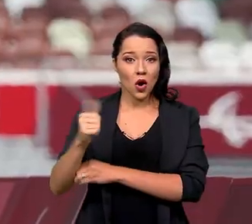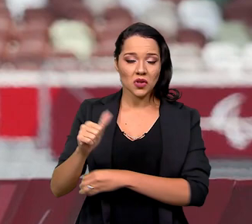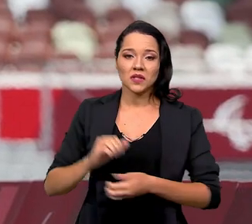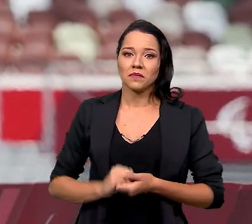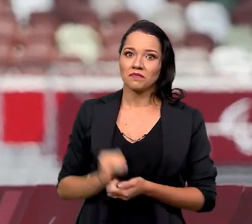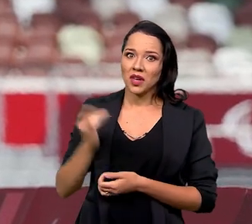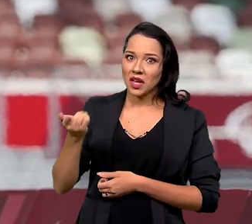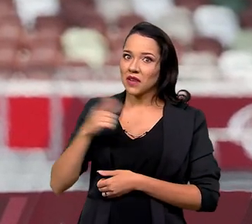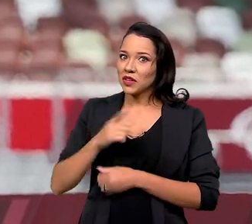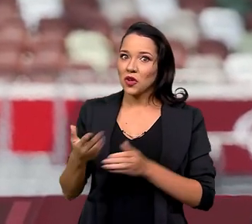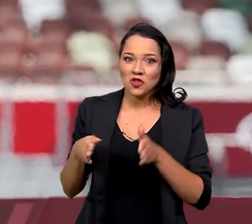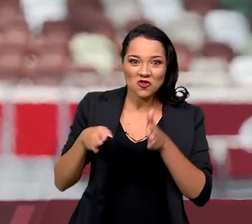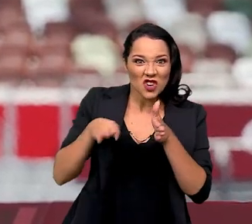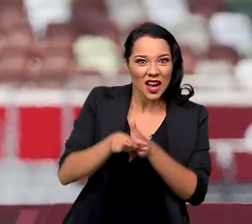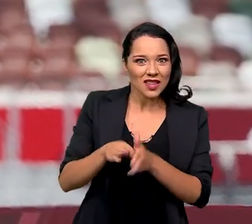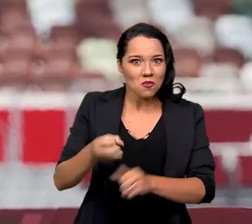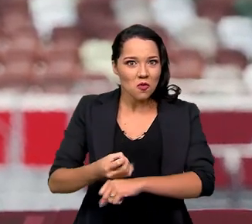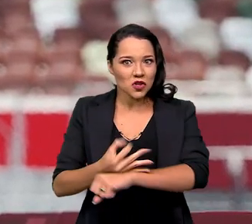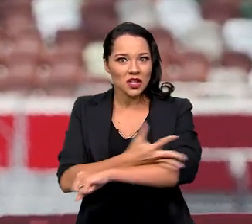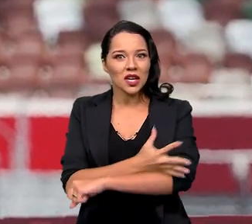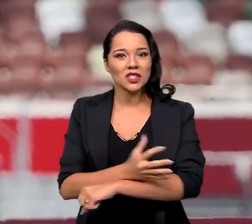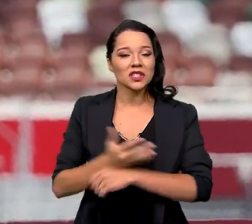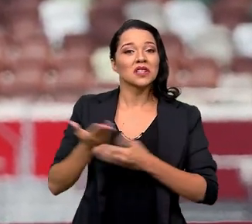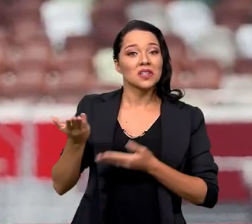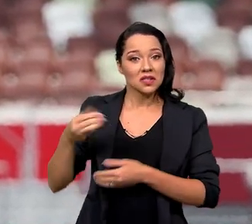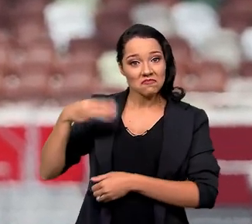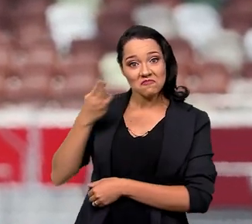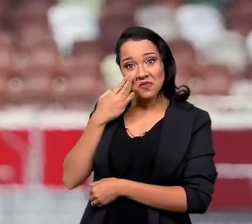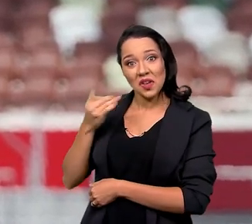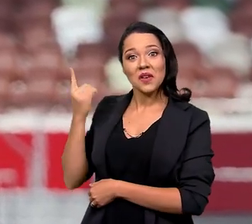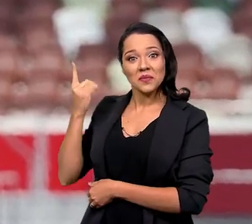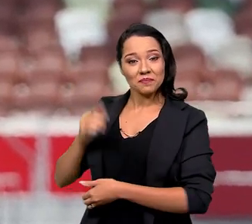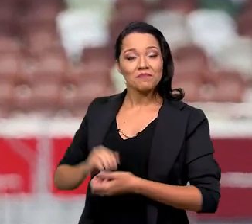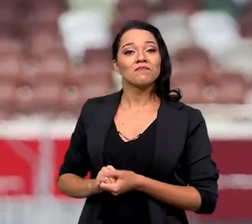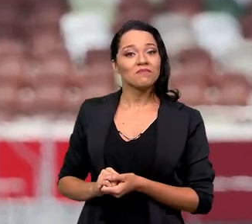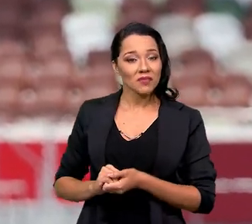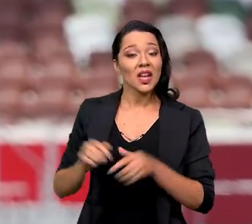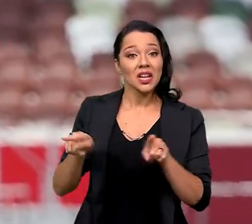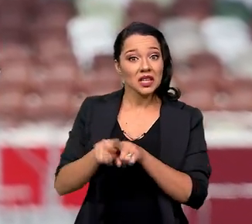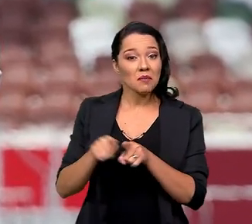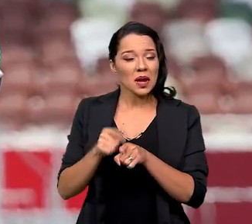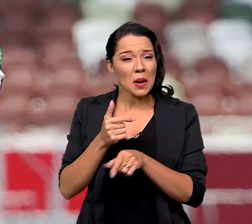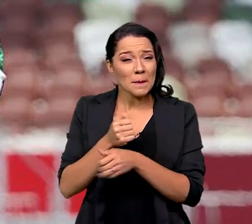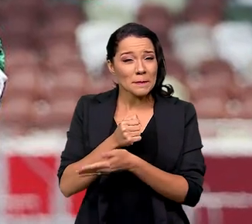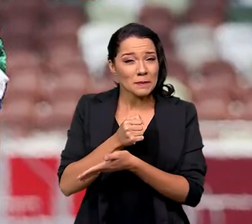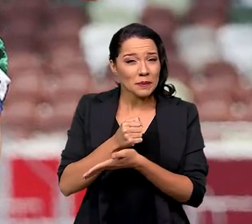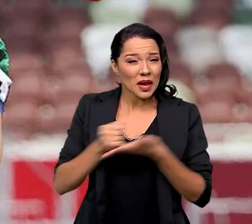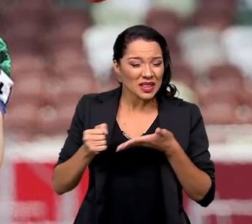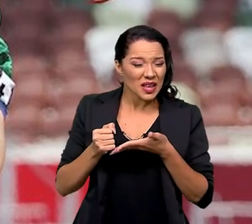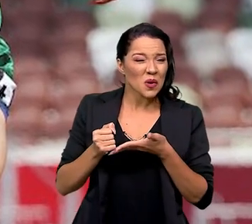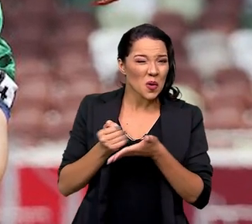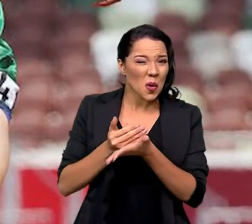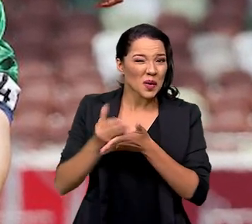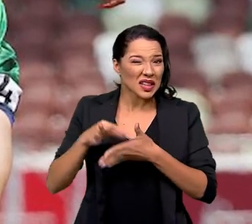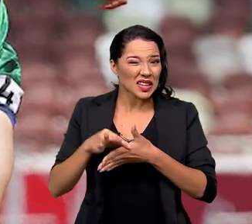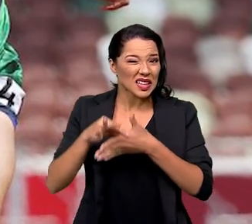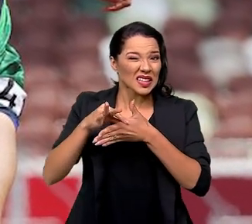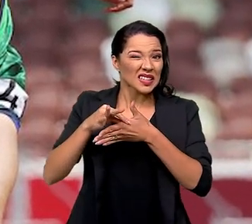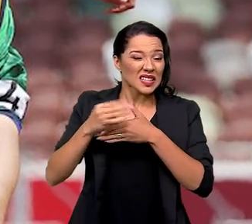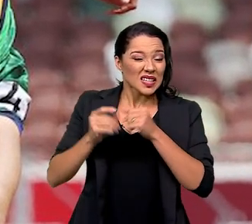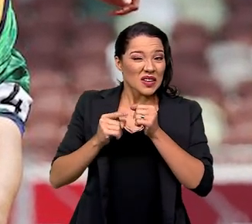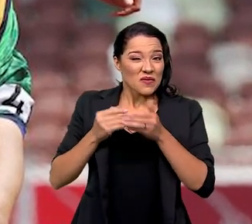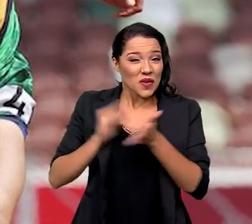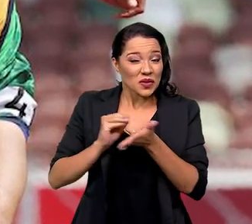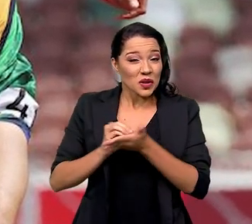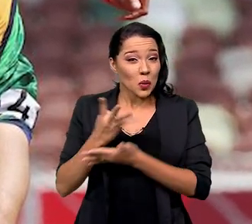E olha, outra chegada emocionante foi do Yeltsin Jacques nos 5 mil metros, hein? Ele chegou a perder a liderança da prova, faltando